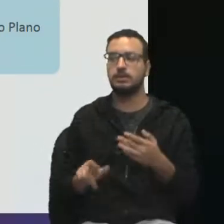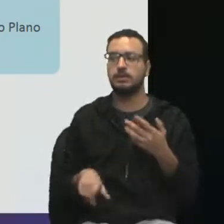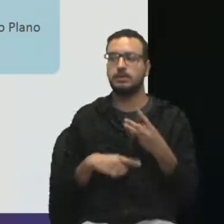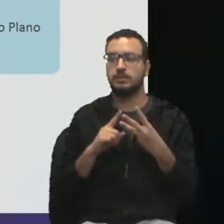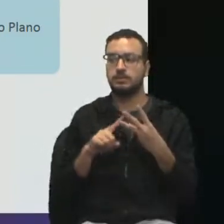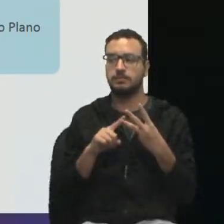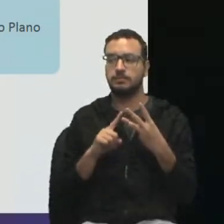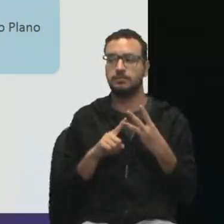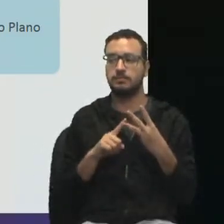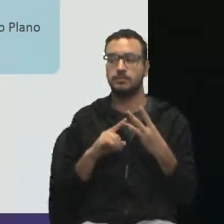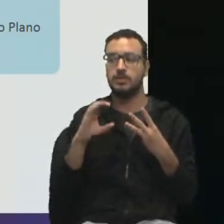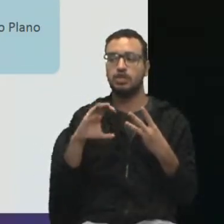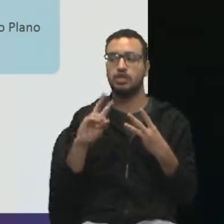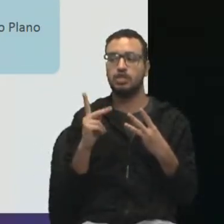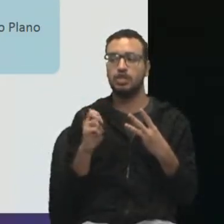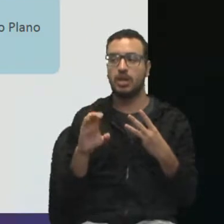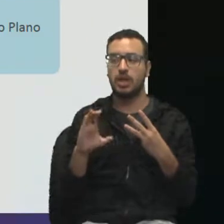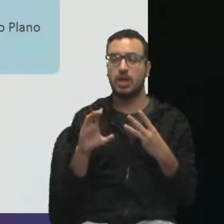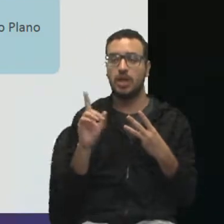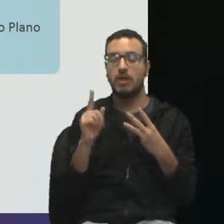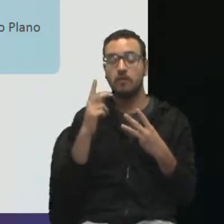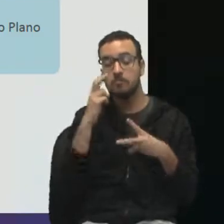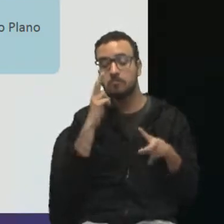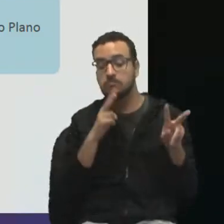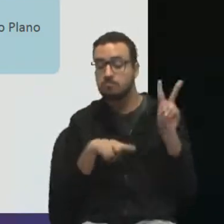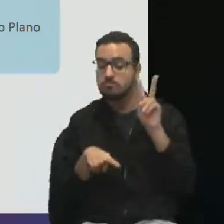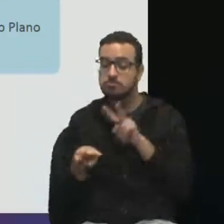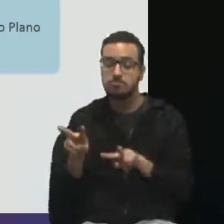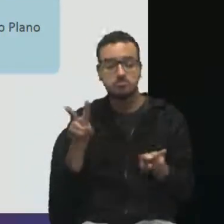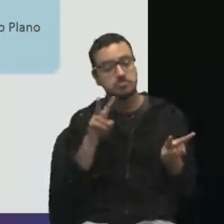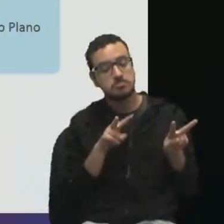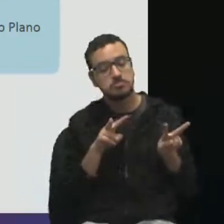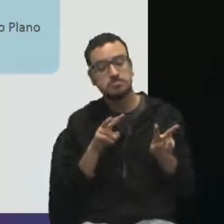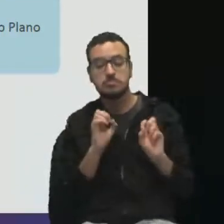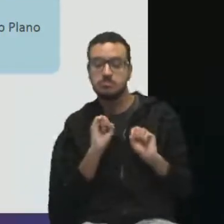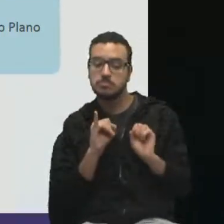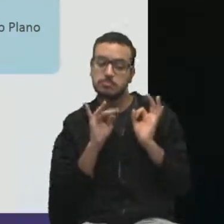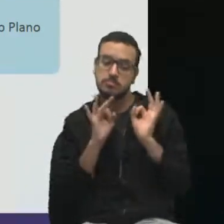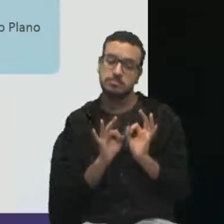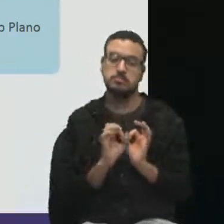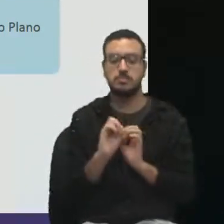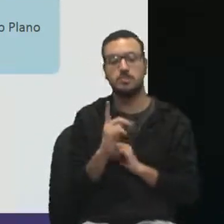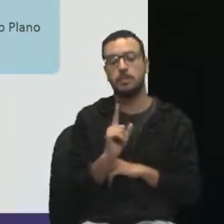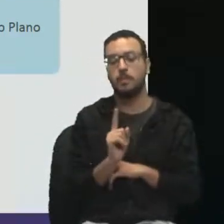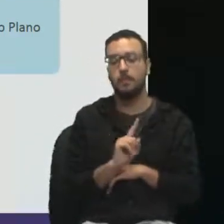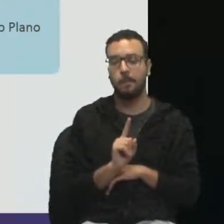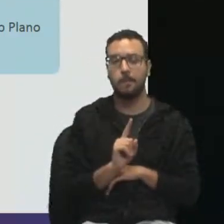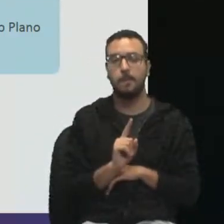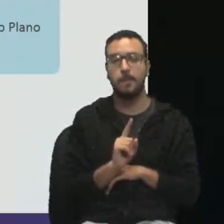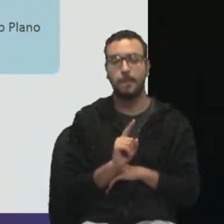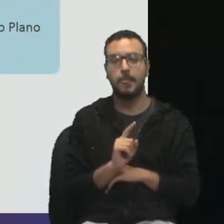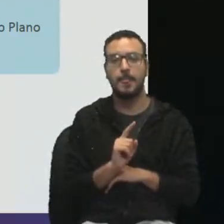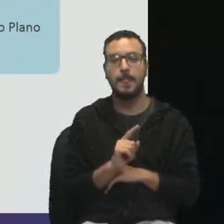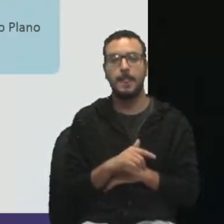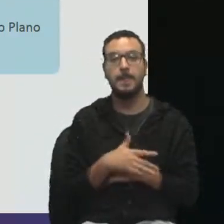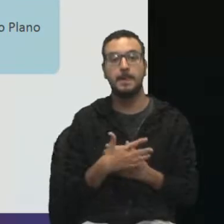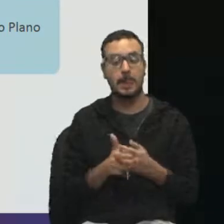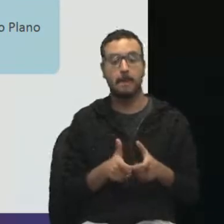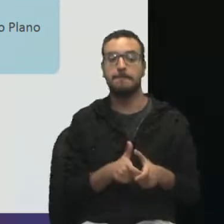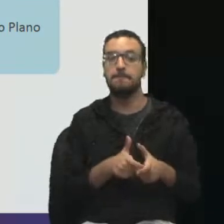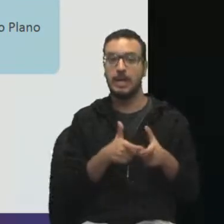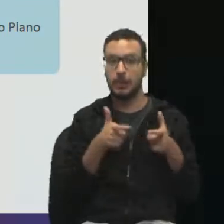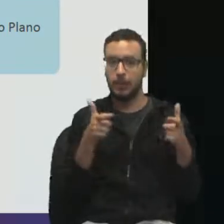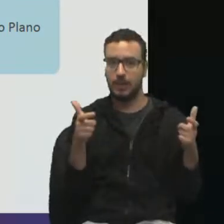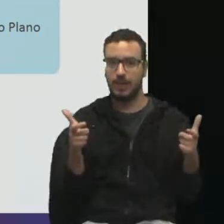fazer o check, verificar, né, a checagem, que é a verificação dos resultados. A maioria dos